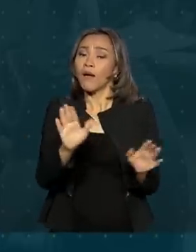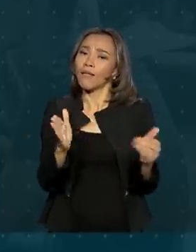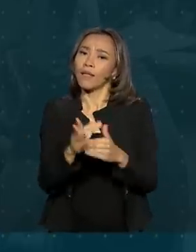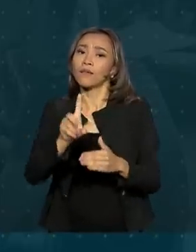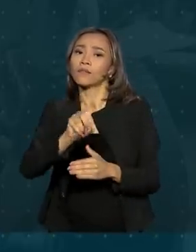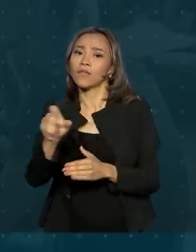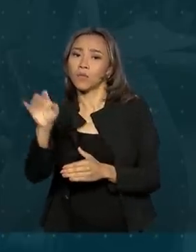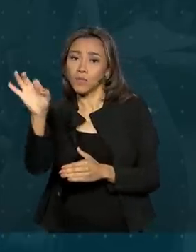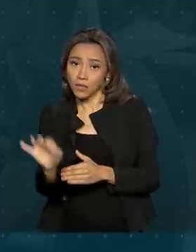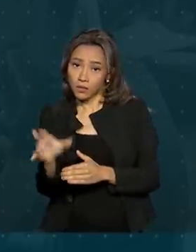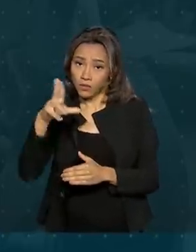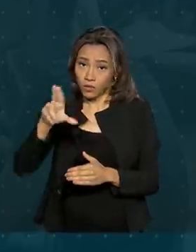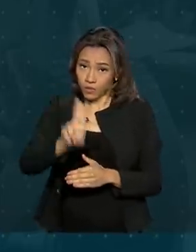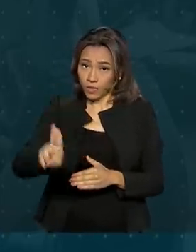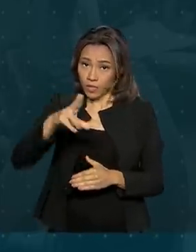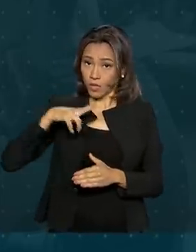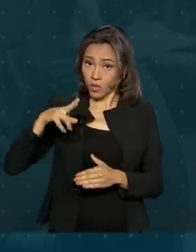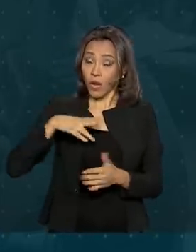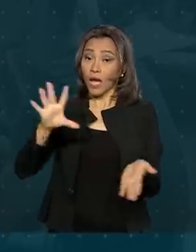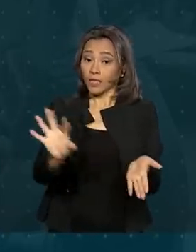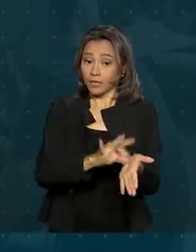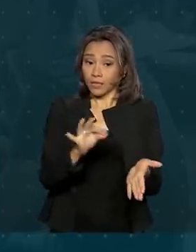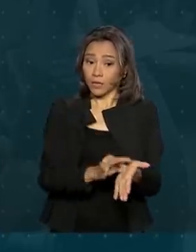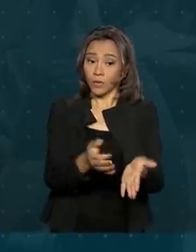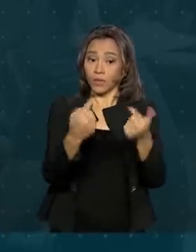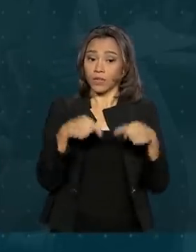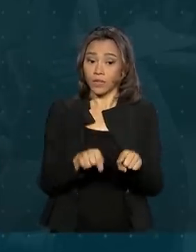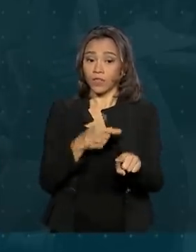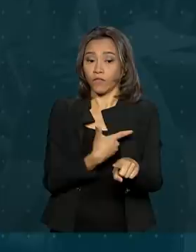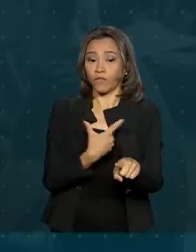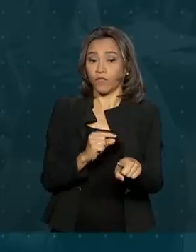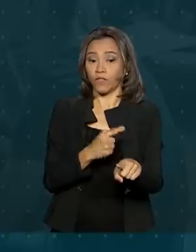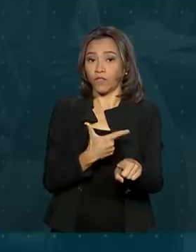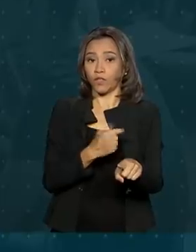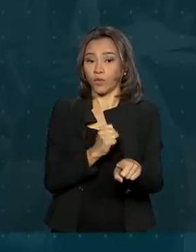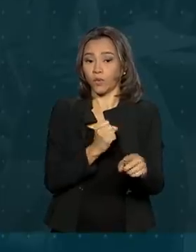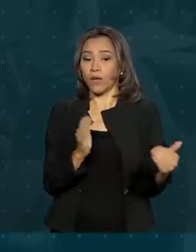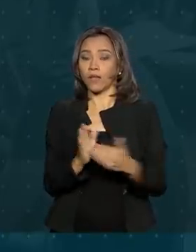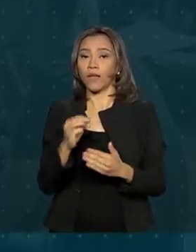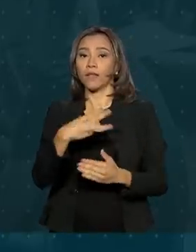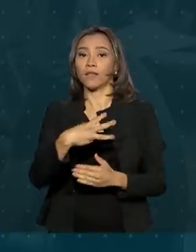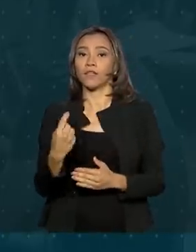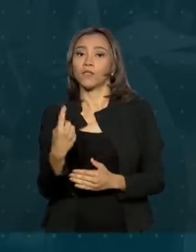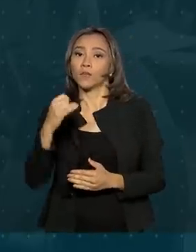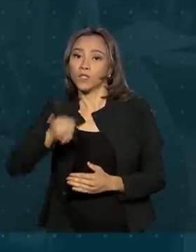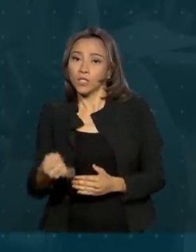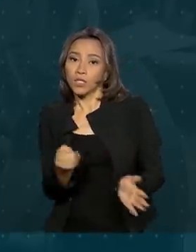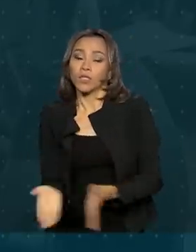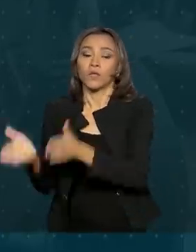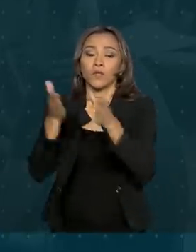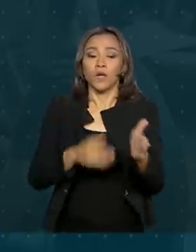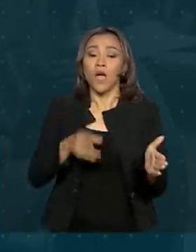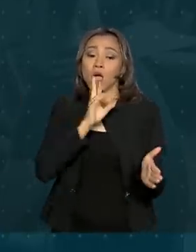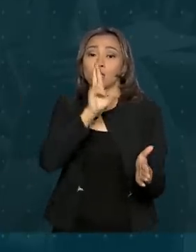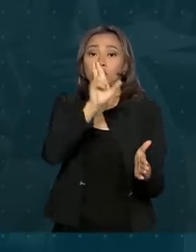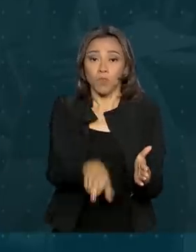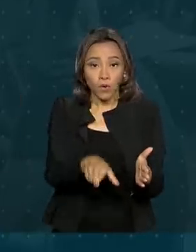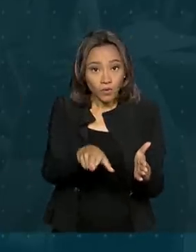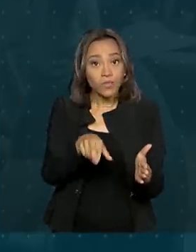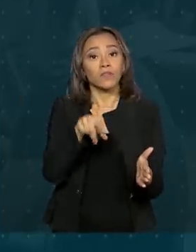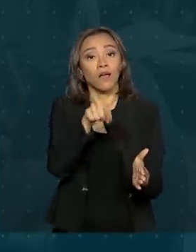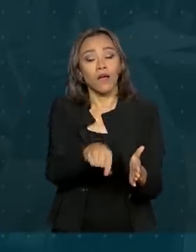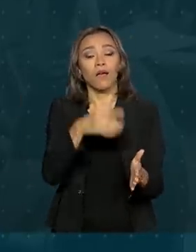privadas. As inscrições vão de 28 a 31 de janeiro. Divulgação do resultado na primeira chamada,